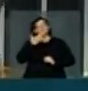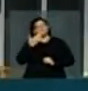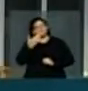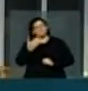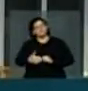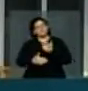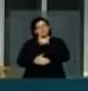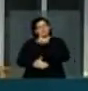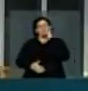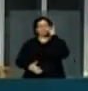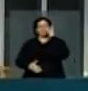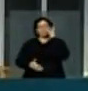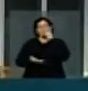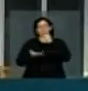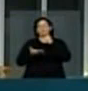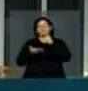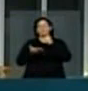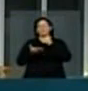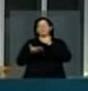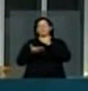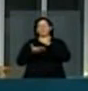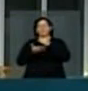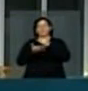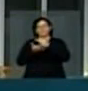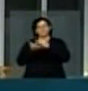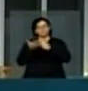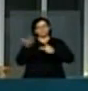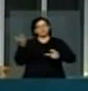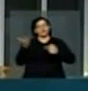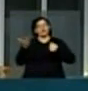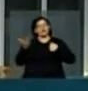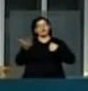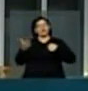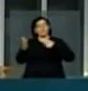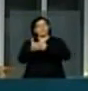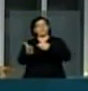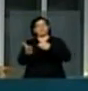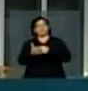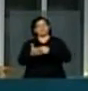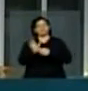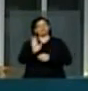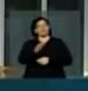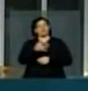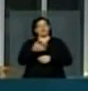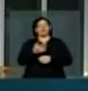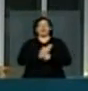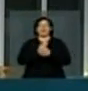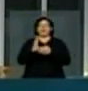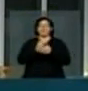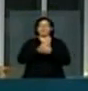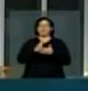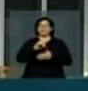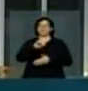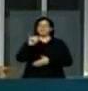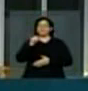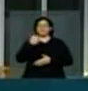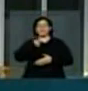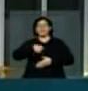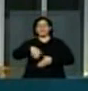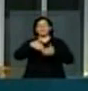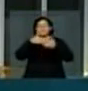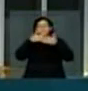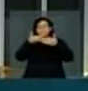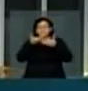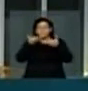nas mãos já há alguns dias O meu apelo dessa tribuna, por uma questão de